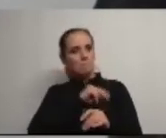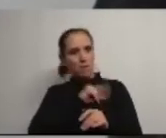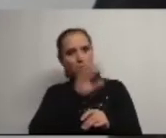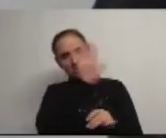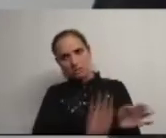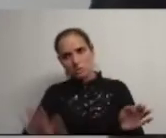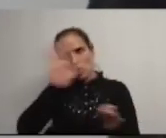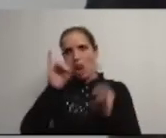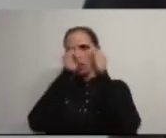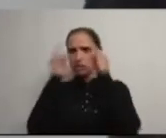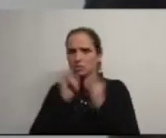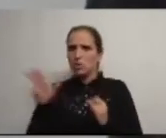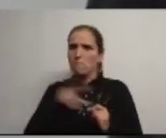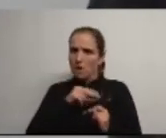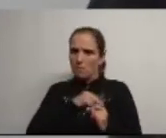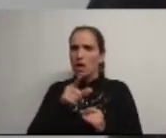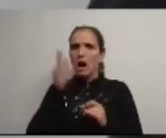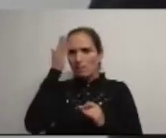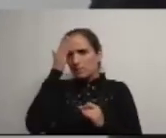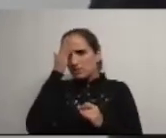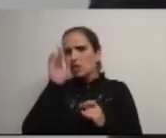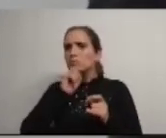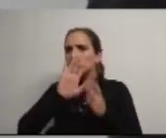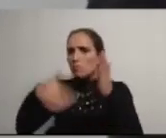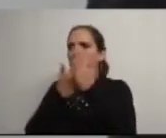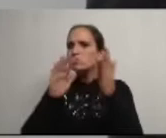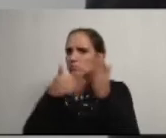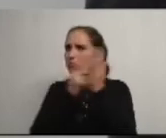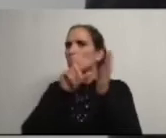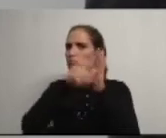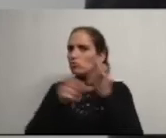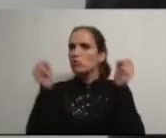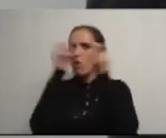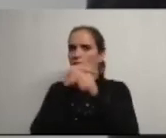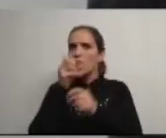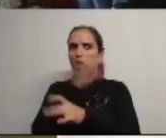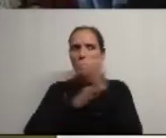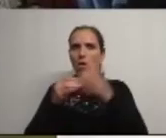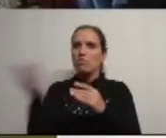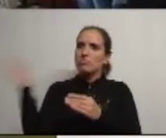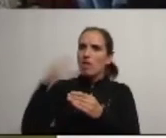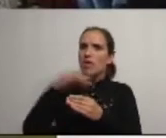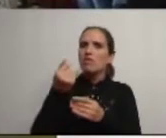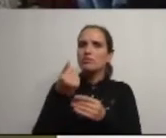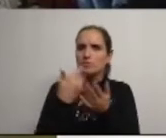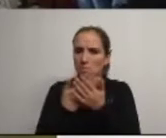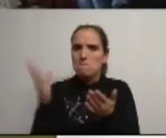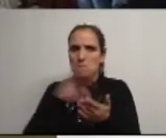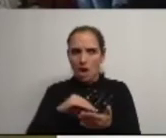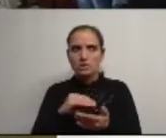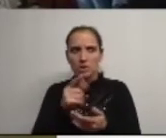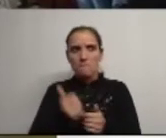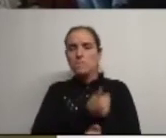e internacional a capacidade de se candidatar a projetos comunitários que acarretam mais fundos para o Conselho a melhoria